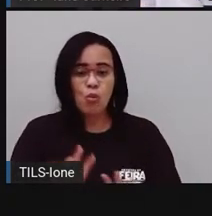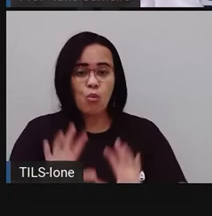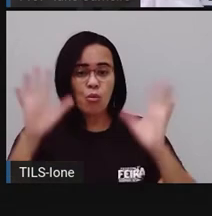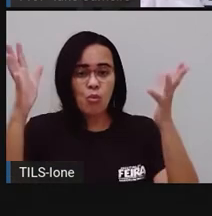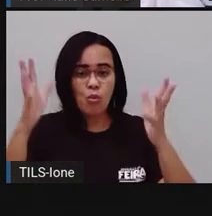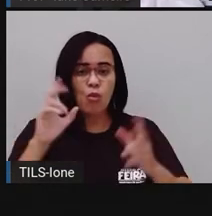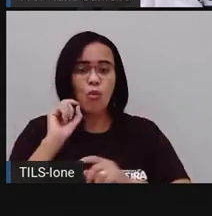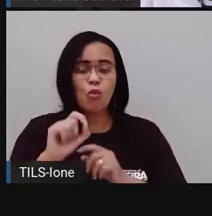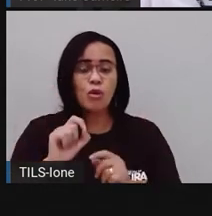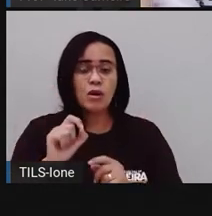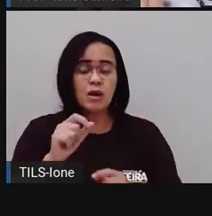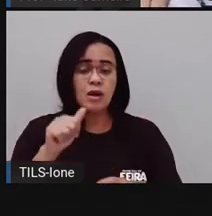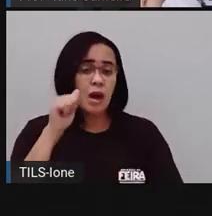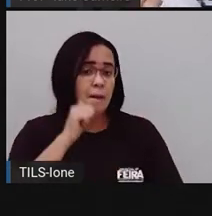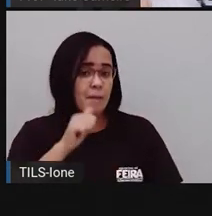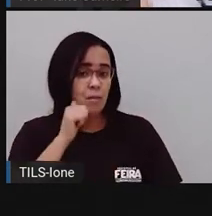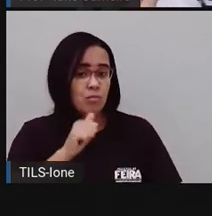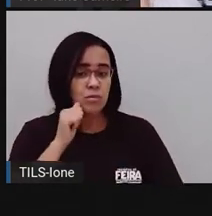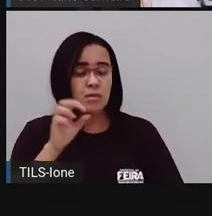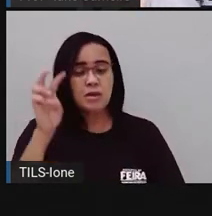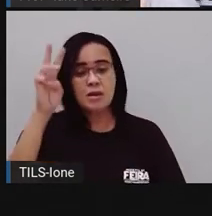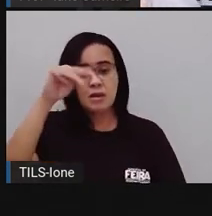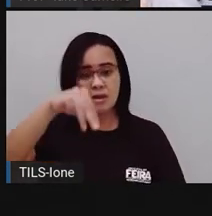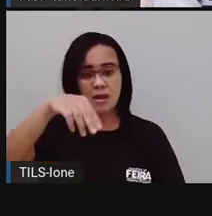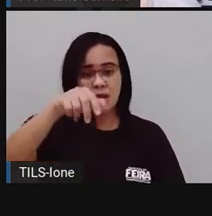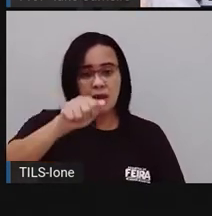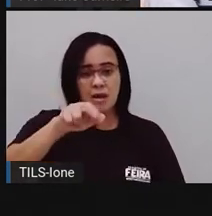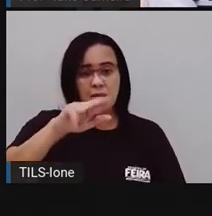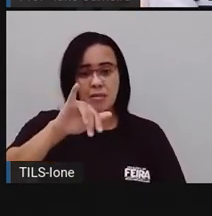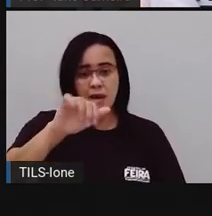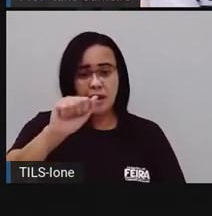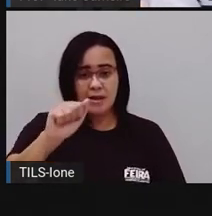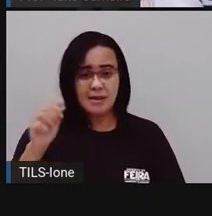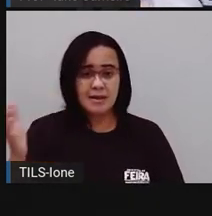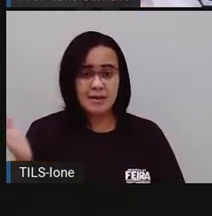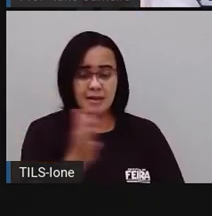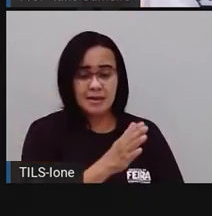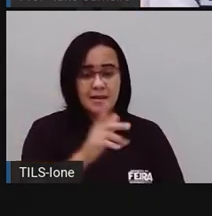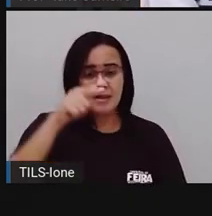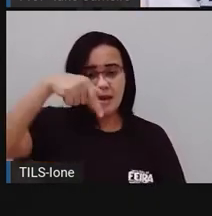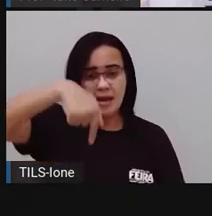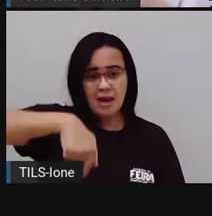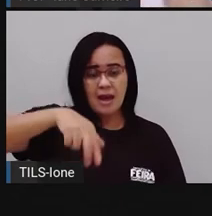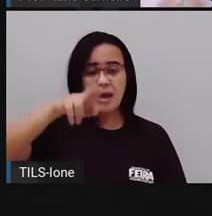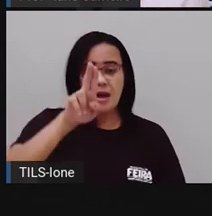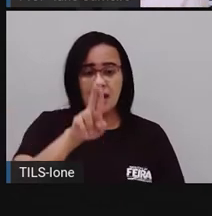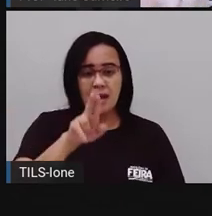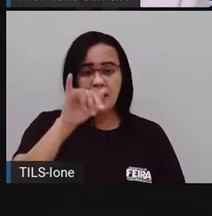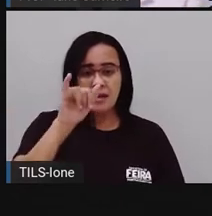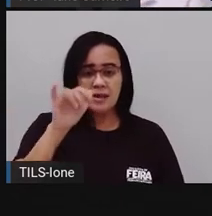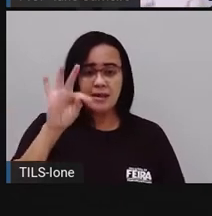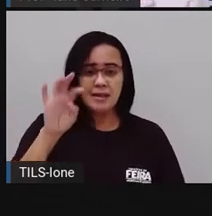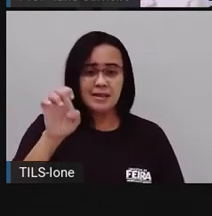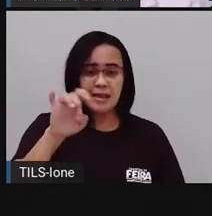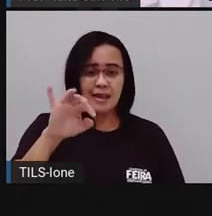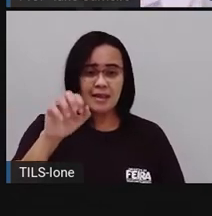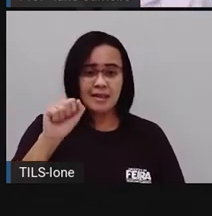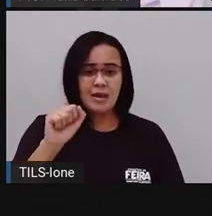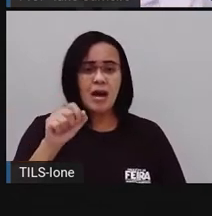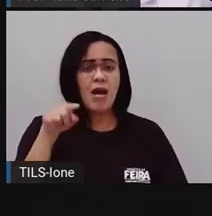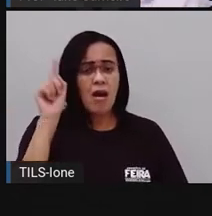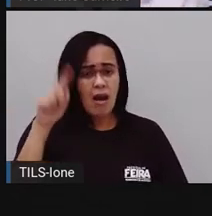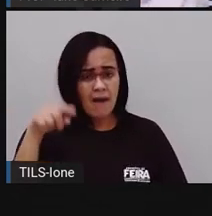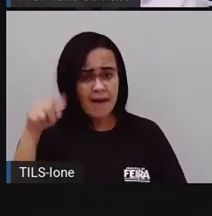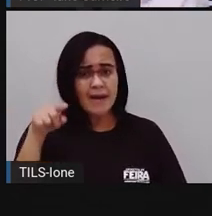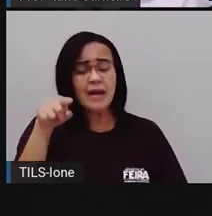ferência. E esse monumento, ele é feito de concreto, né. E é também, não